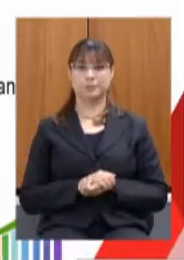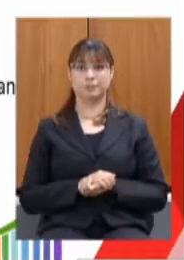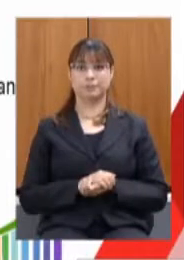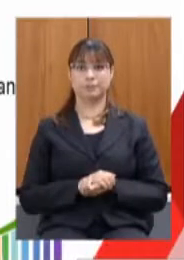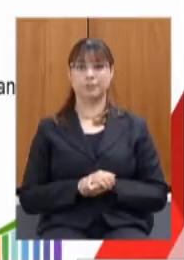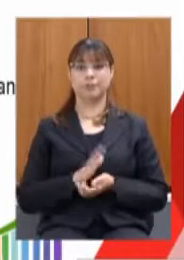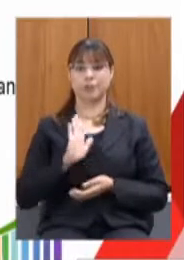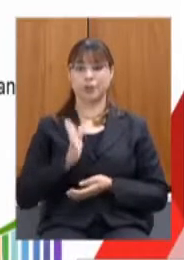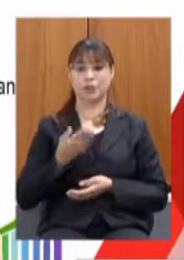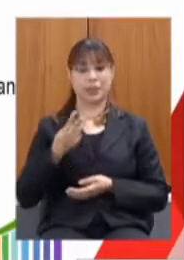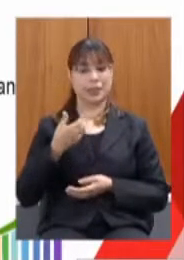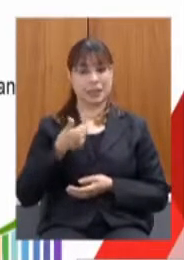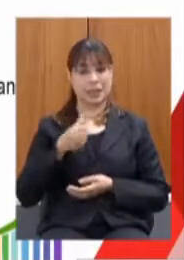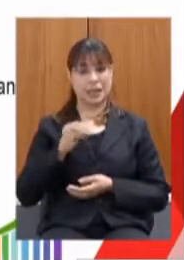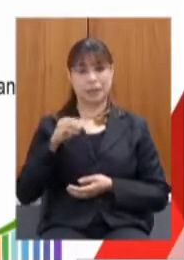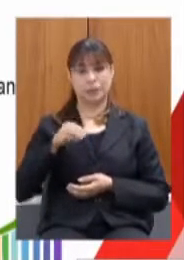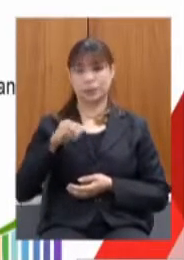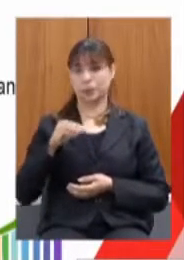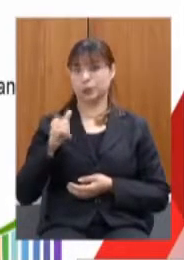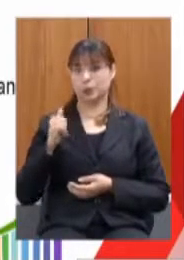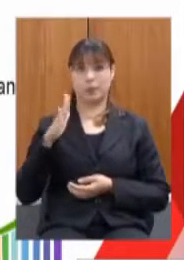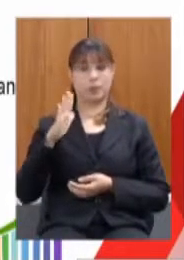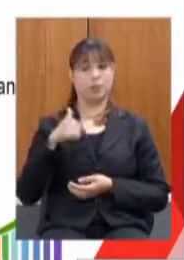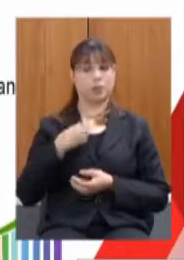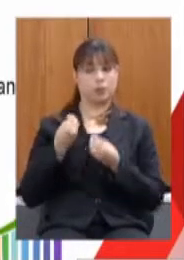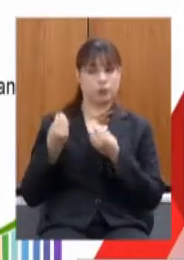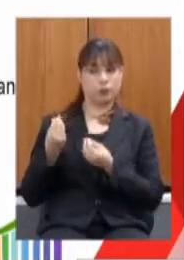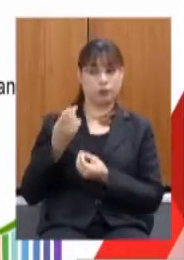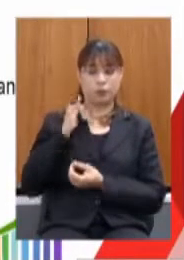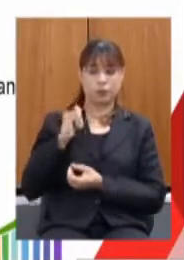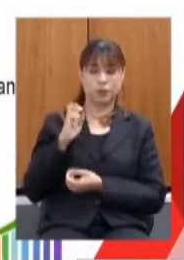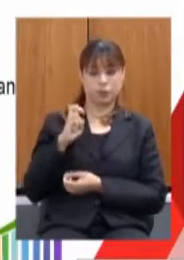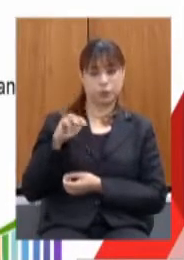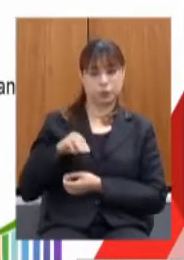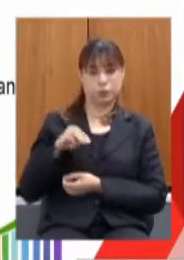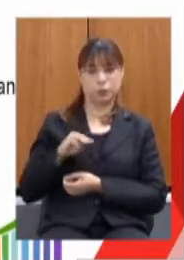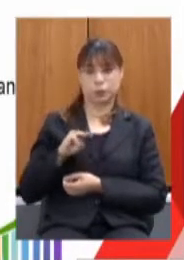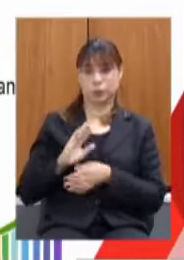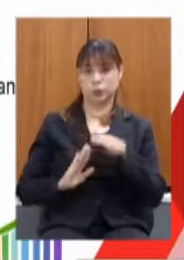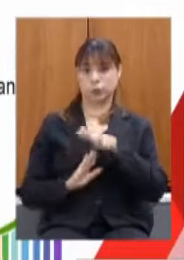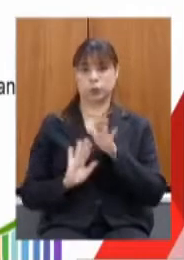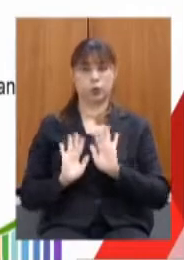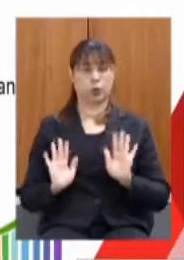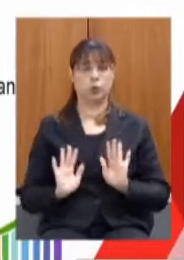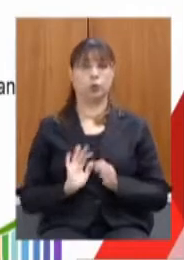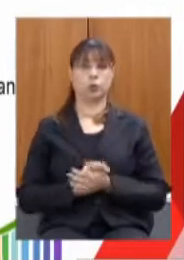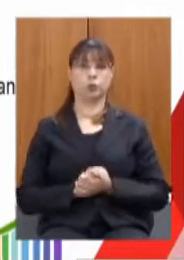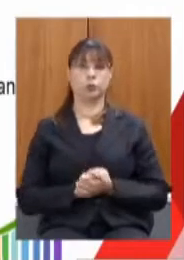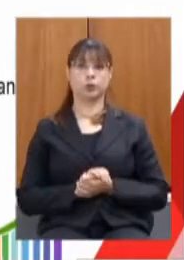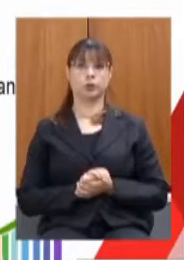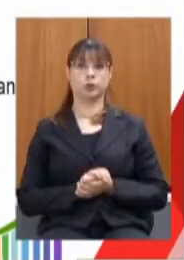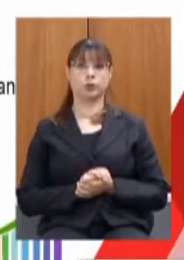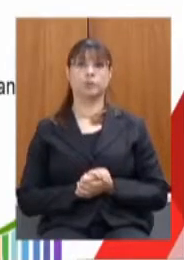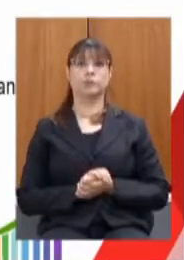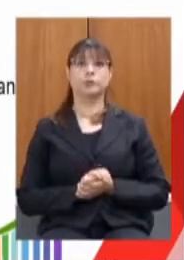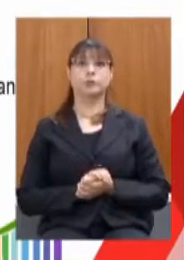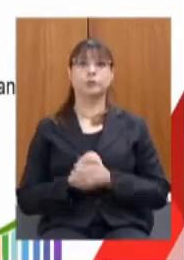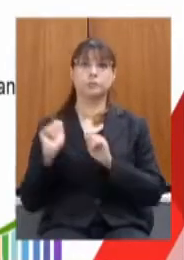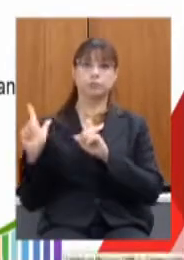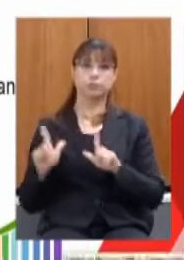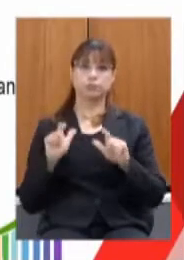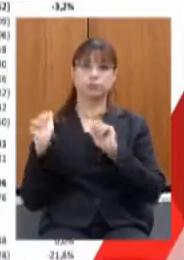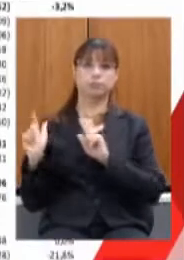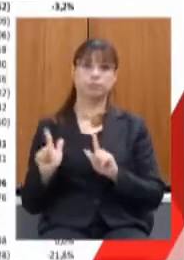ultrapassou 10 minutos eu vou dar o senhor mais 5 minutos então tá bom ok então pode passando